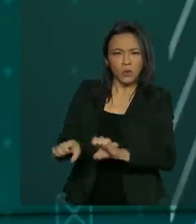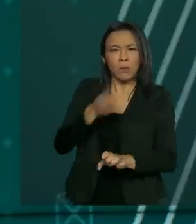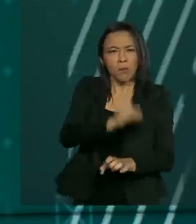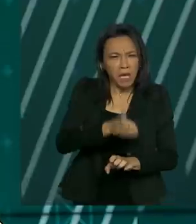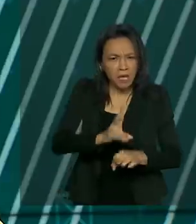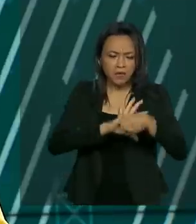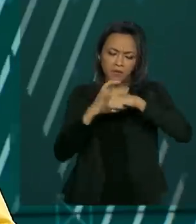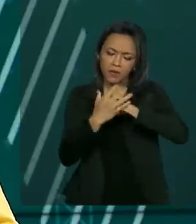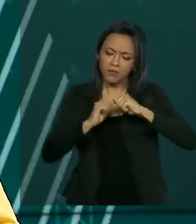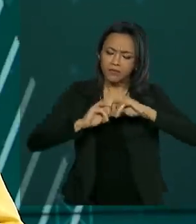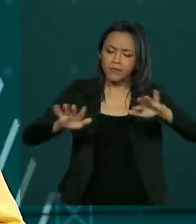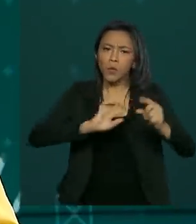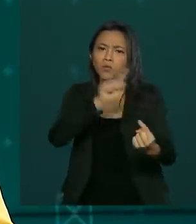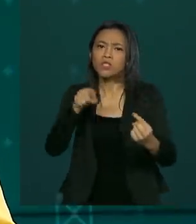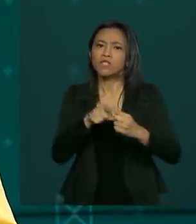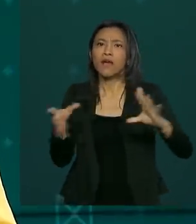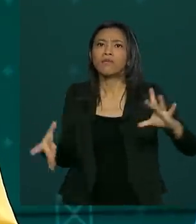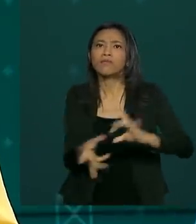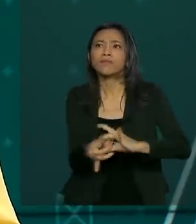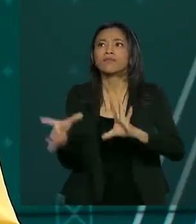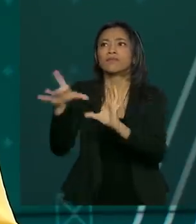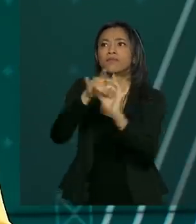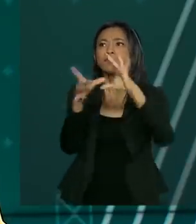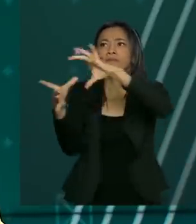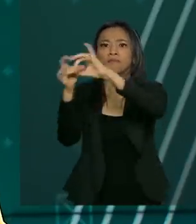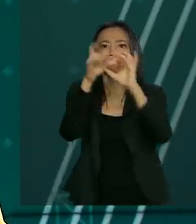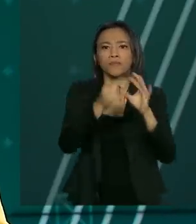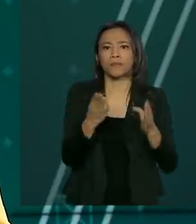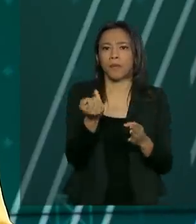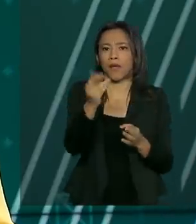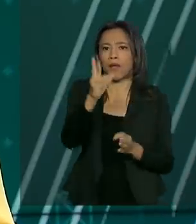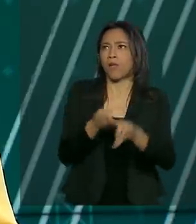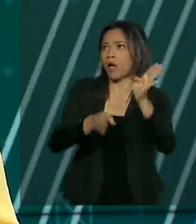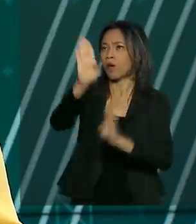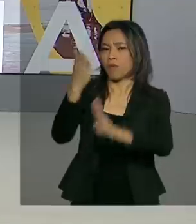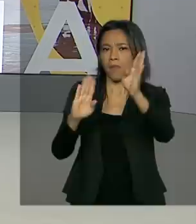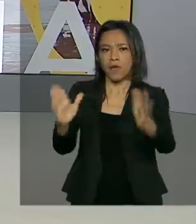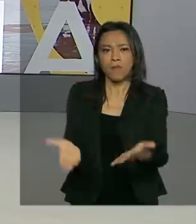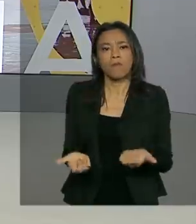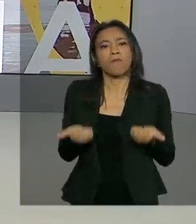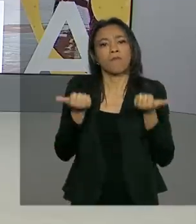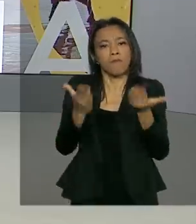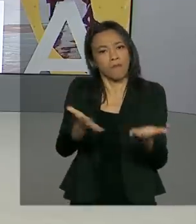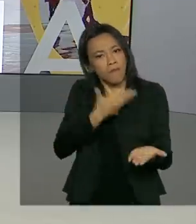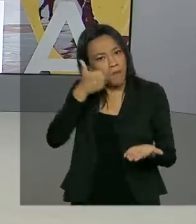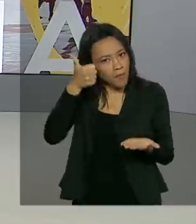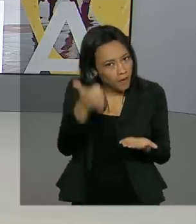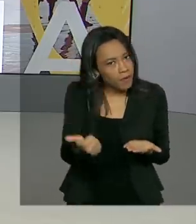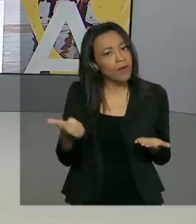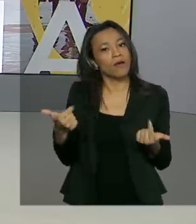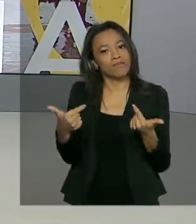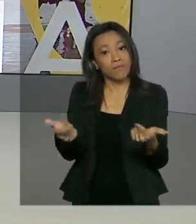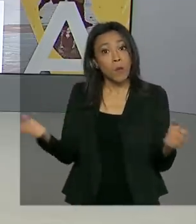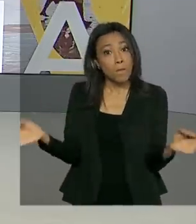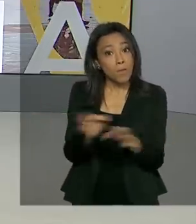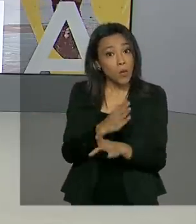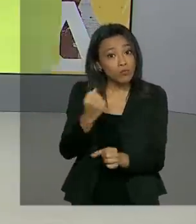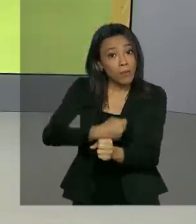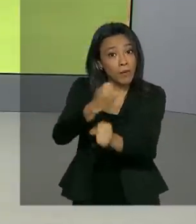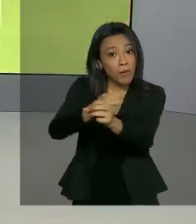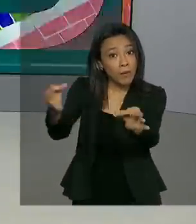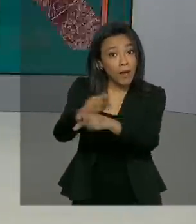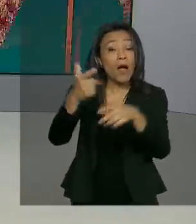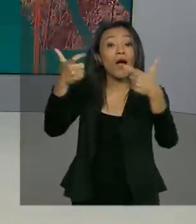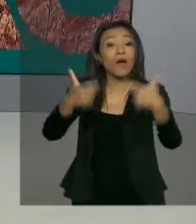a meta é integrar o país e melhorar os serviços oferecidos à população. Um dos trechos prontos fica no Pará